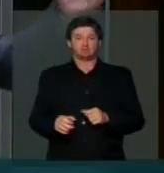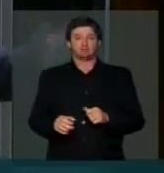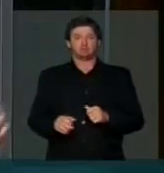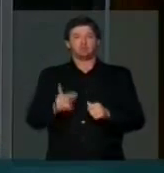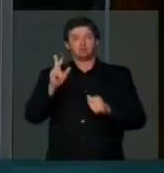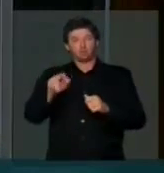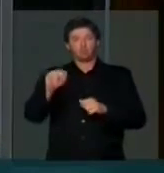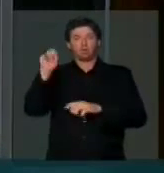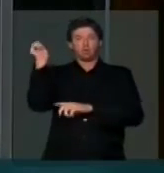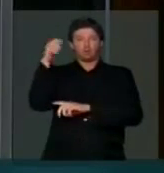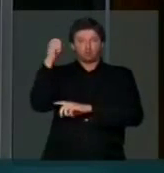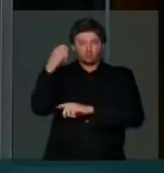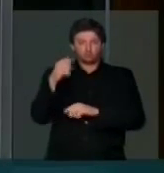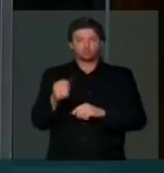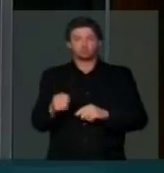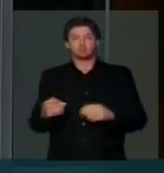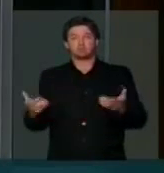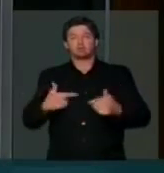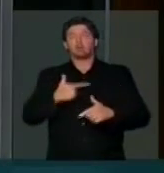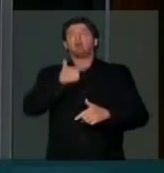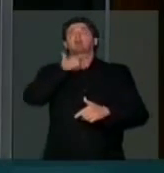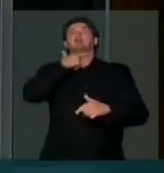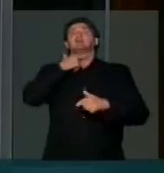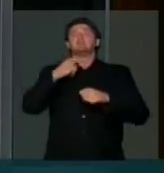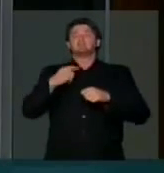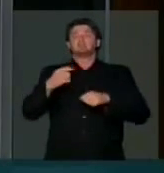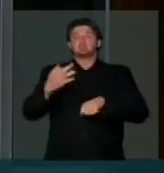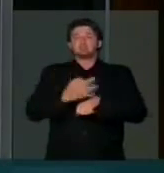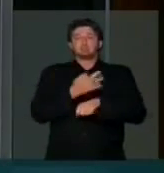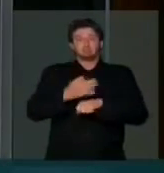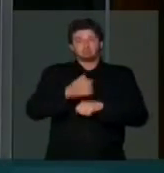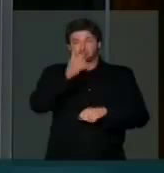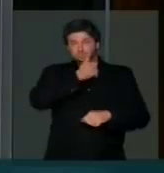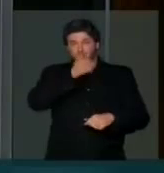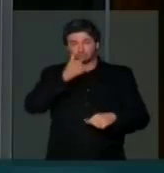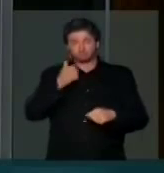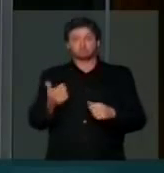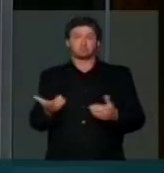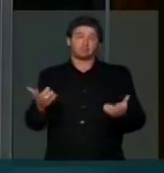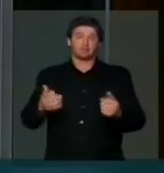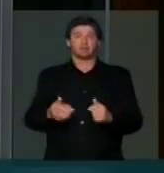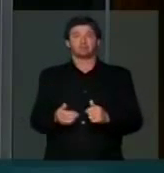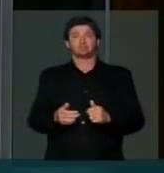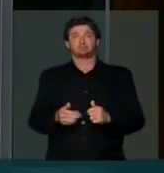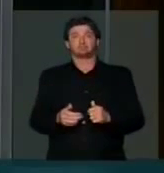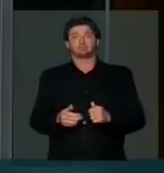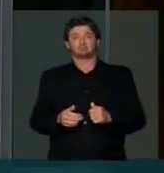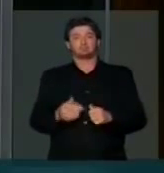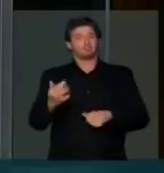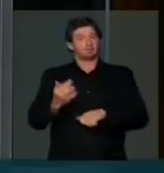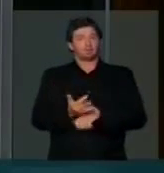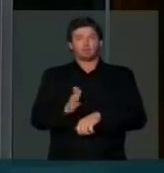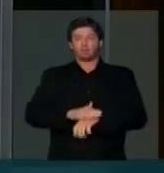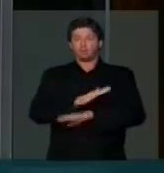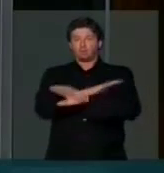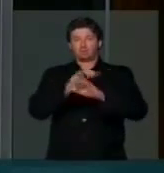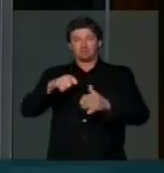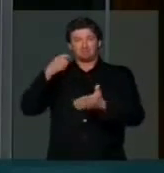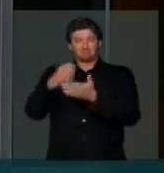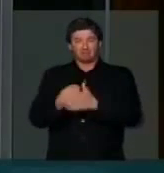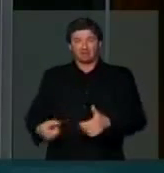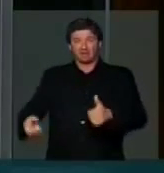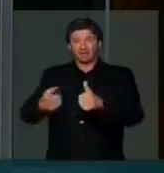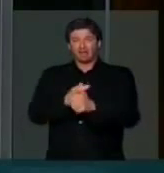estados como o Rio Grande do Sul, que passam por extremas dificuldades e que não suportam mais pagar uma